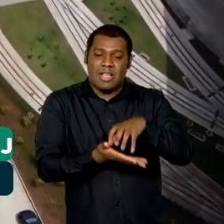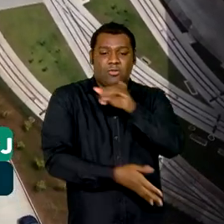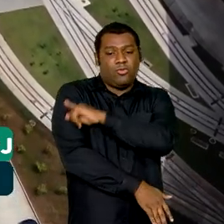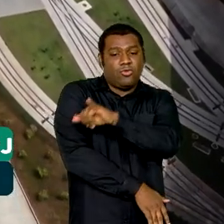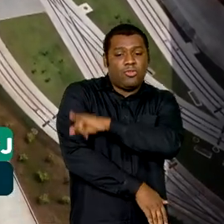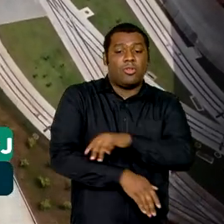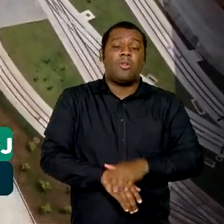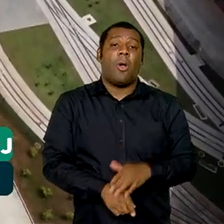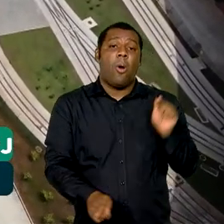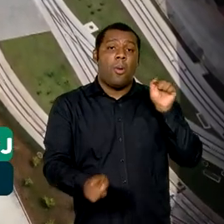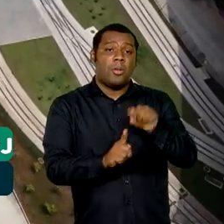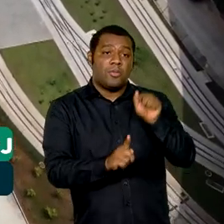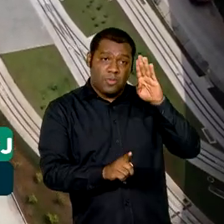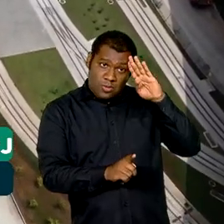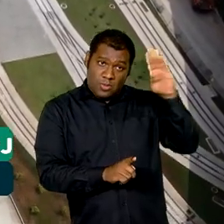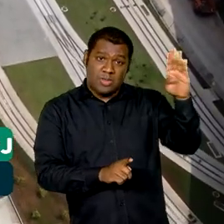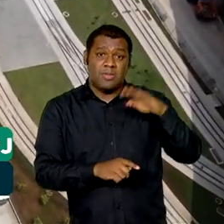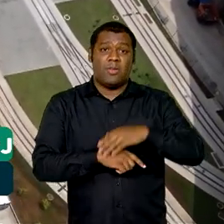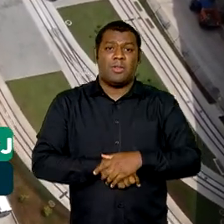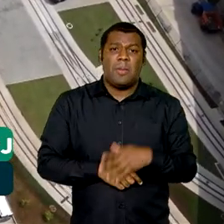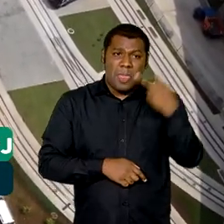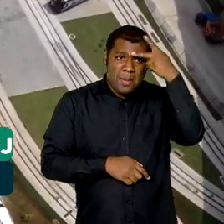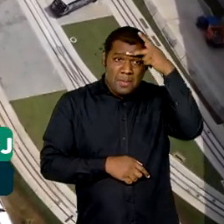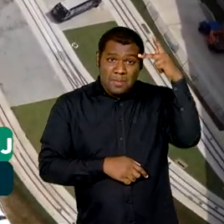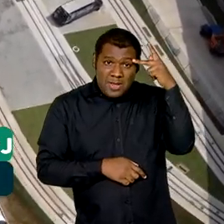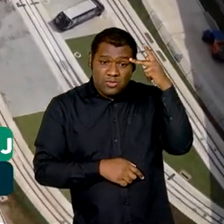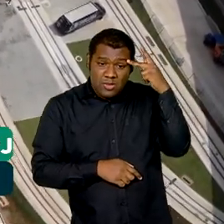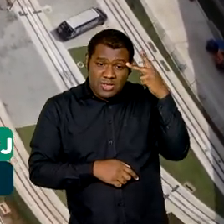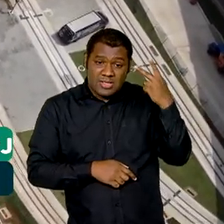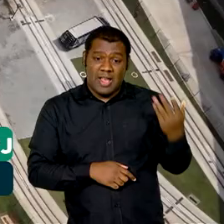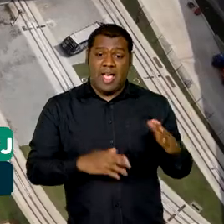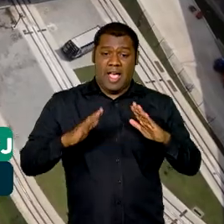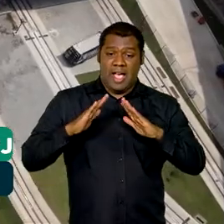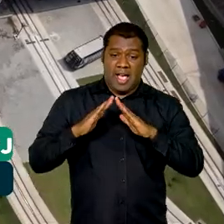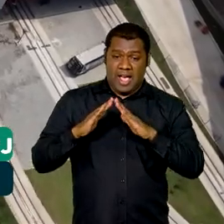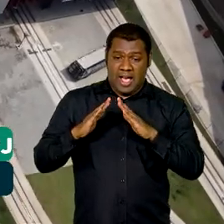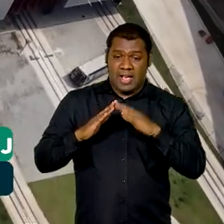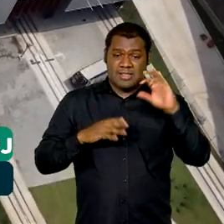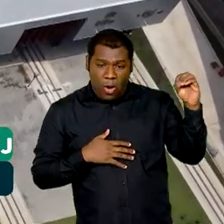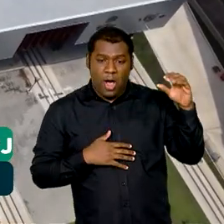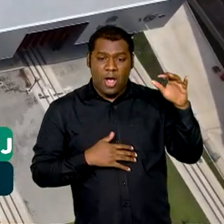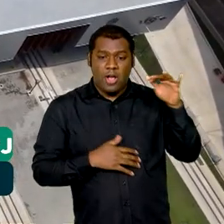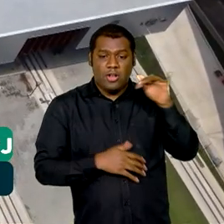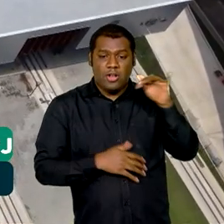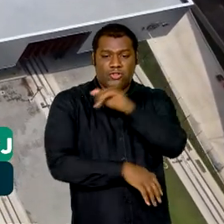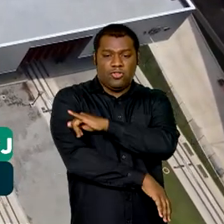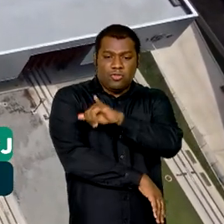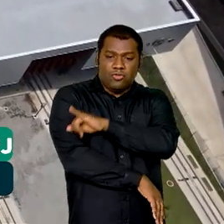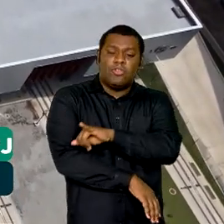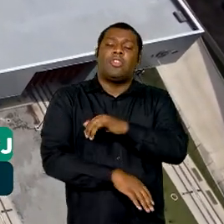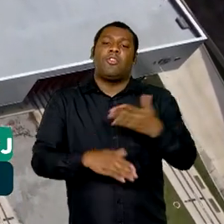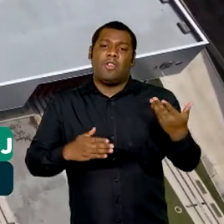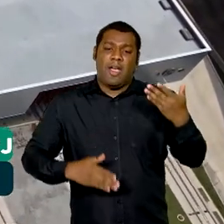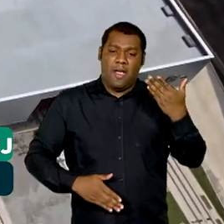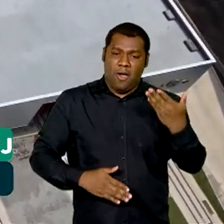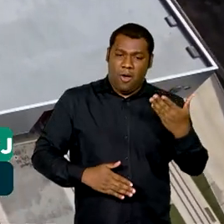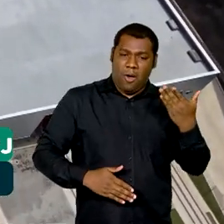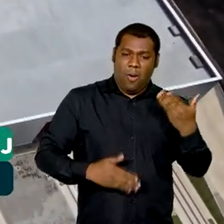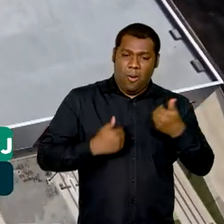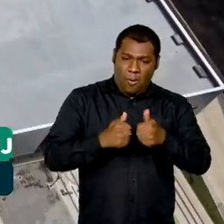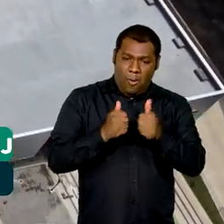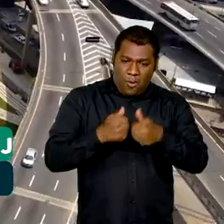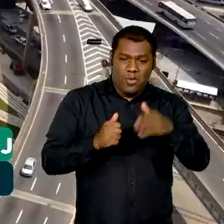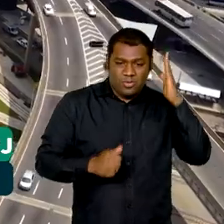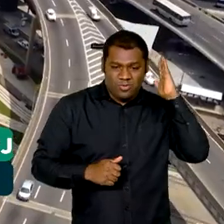do Rio passageiros vindos da Zona Oeste ao longo de um corredor expresso IT de 26